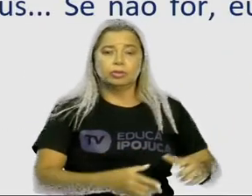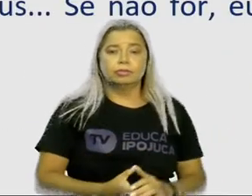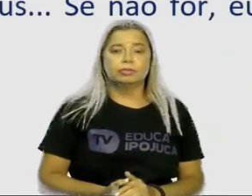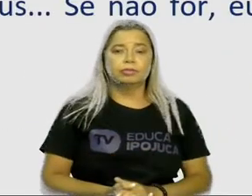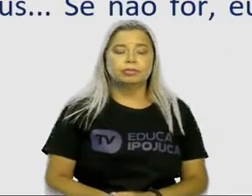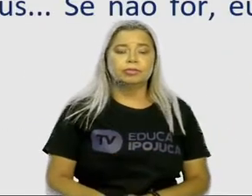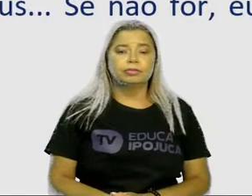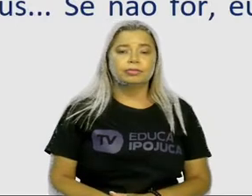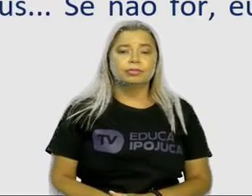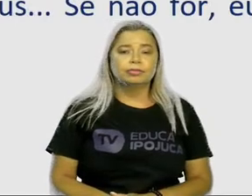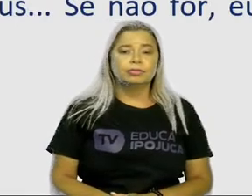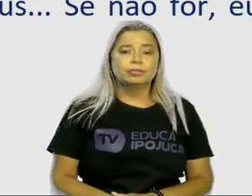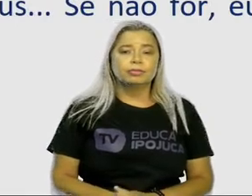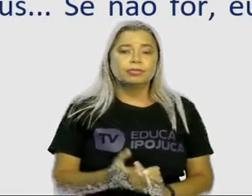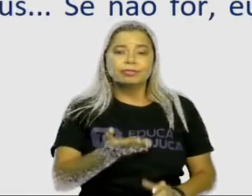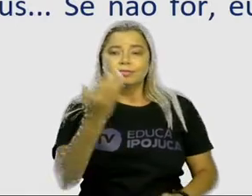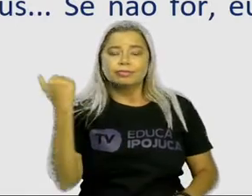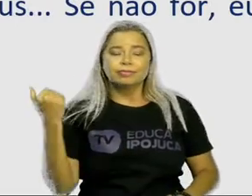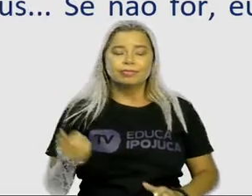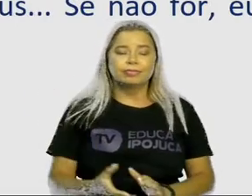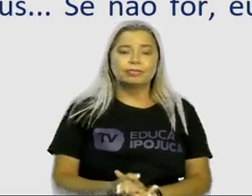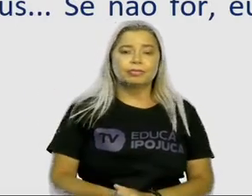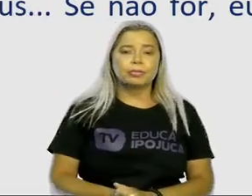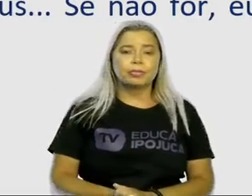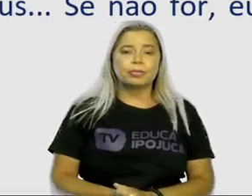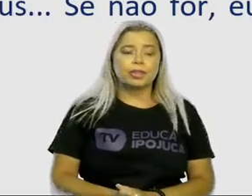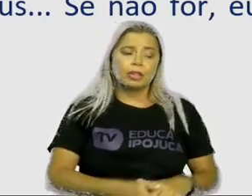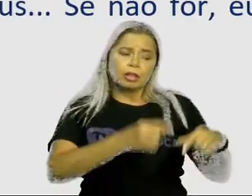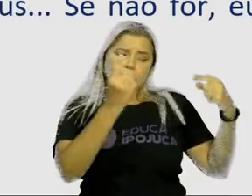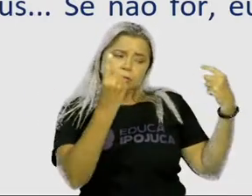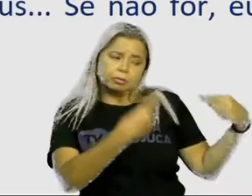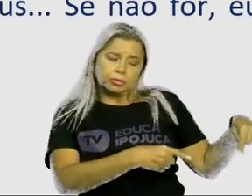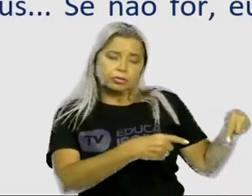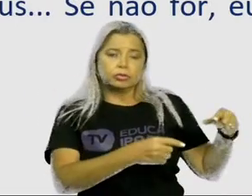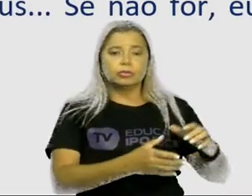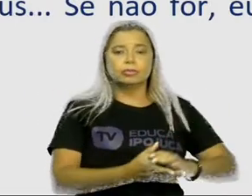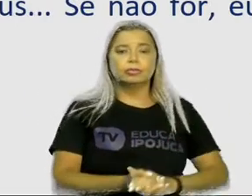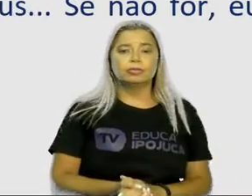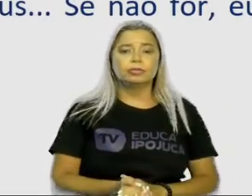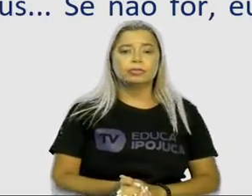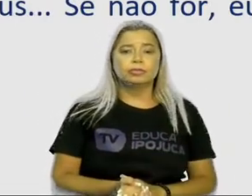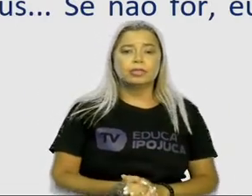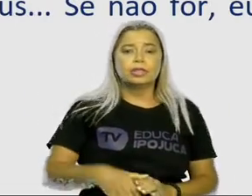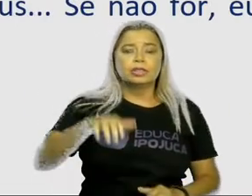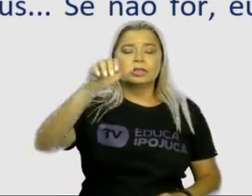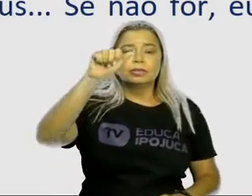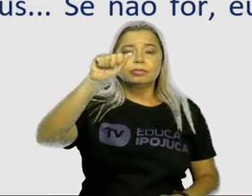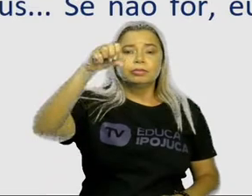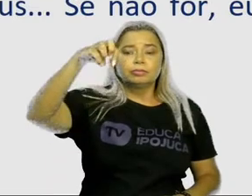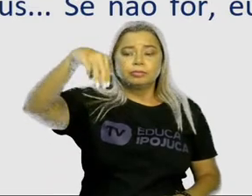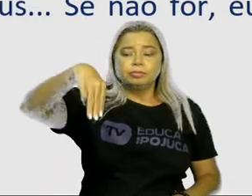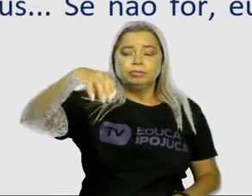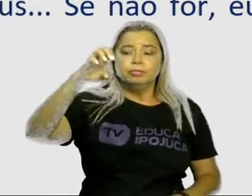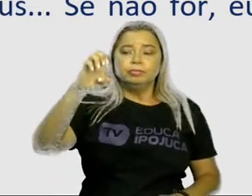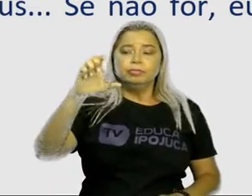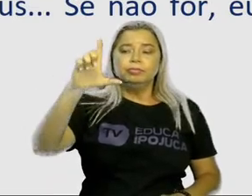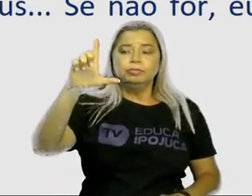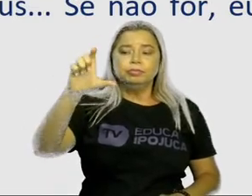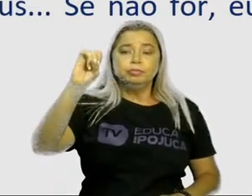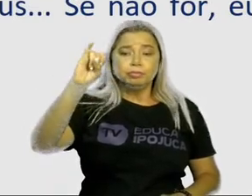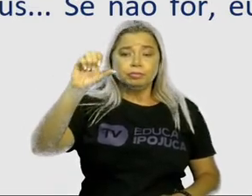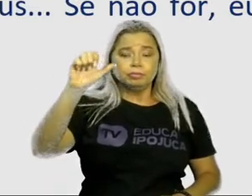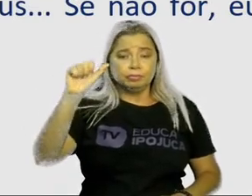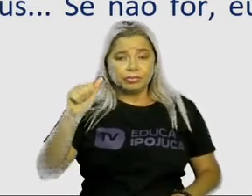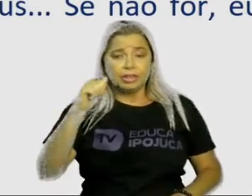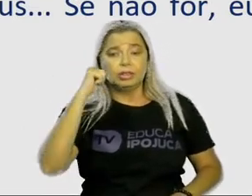Vamos começar a leitura. A Aposta. Amélia é uma velhinha muito